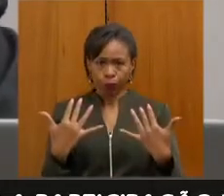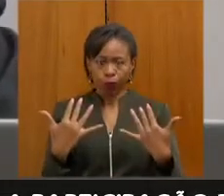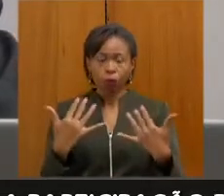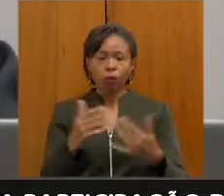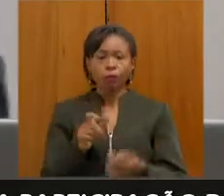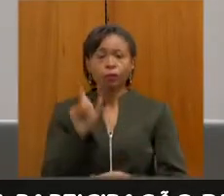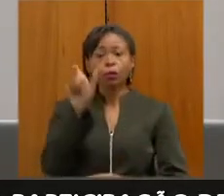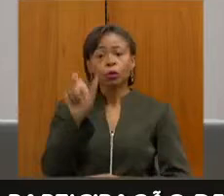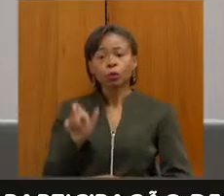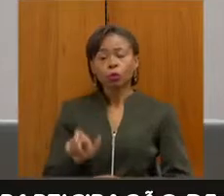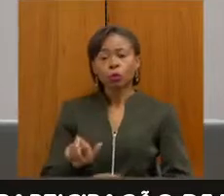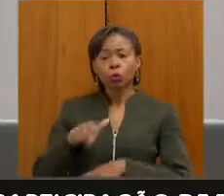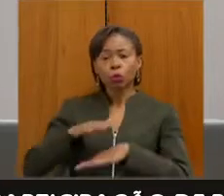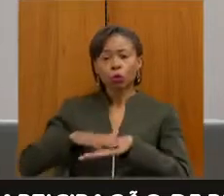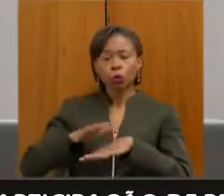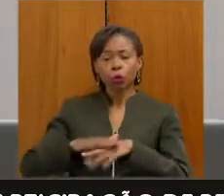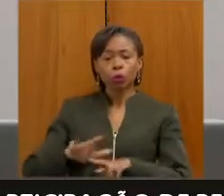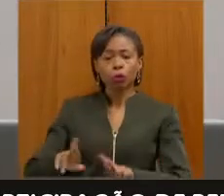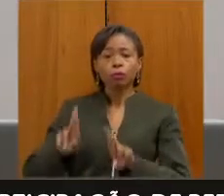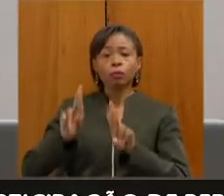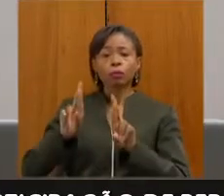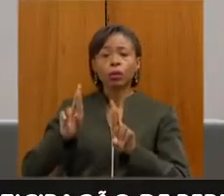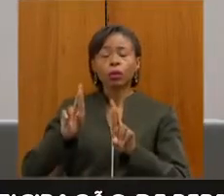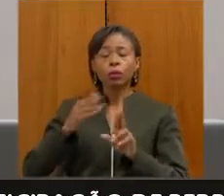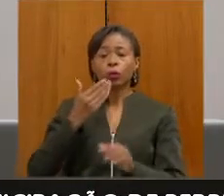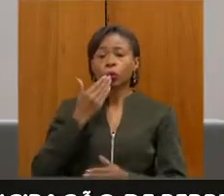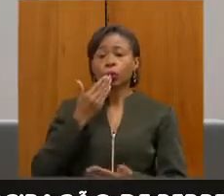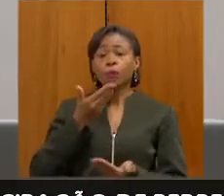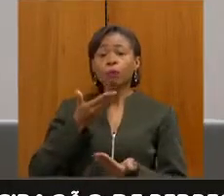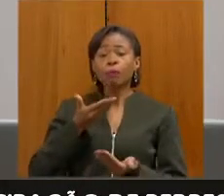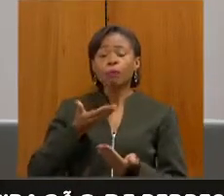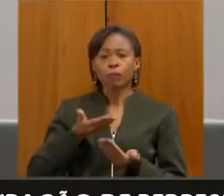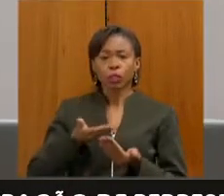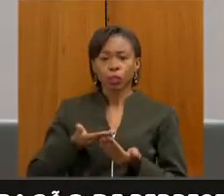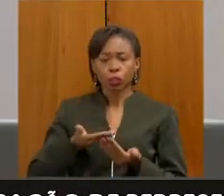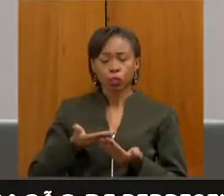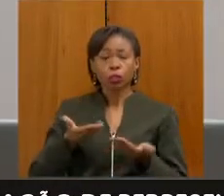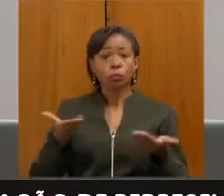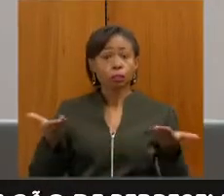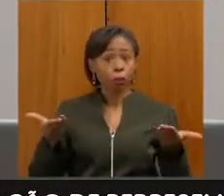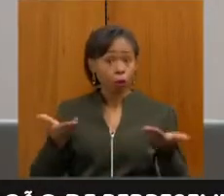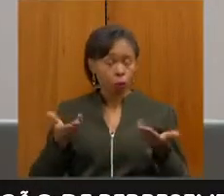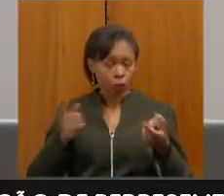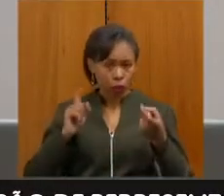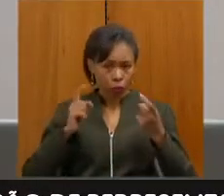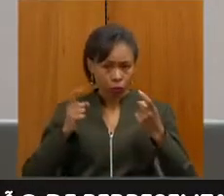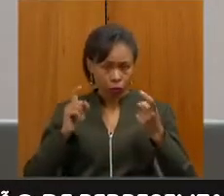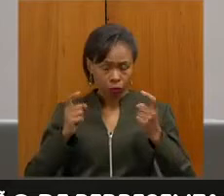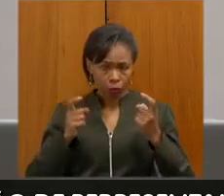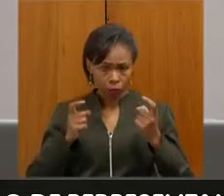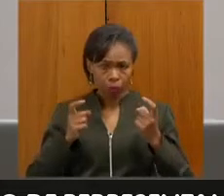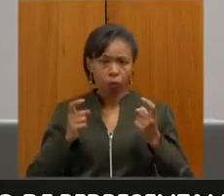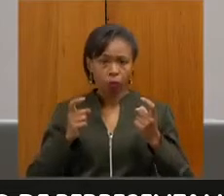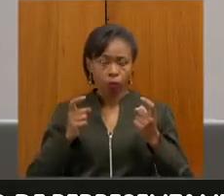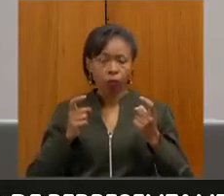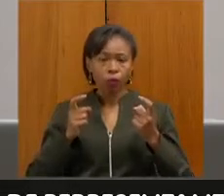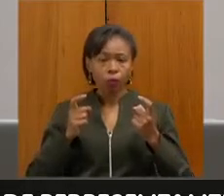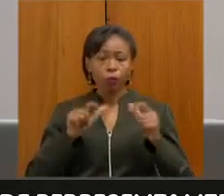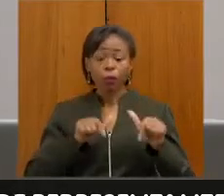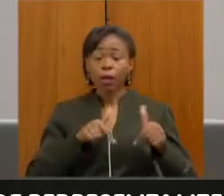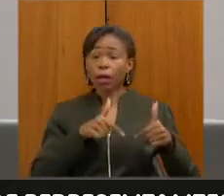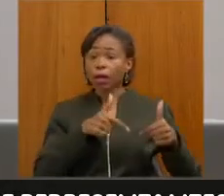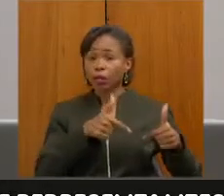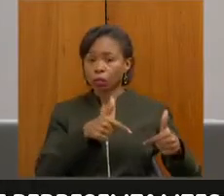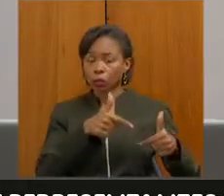como um dos autores do requerimento que deu origem a esta audiência, que integra as ações do Fiscaliza